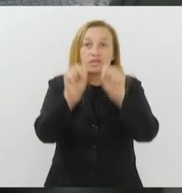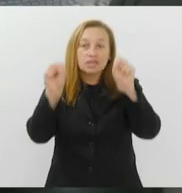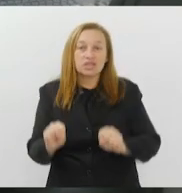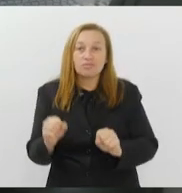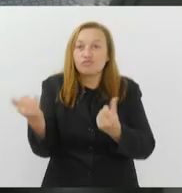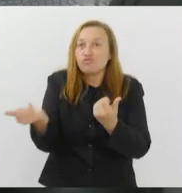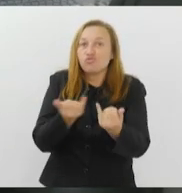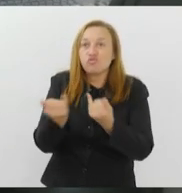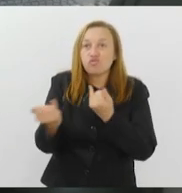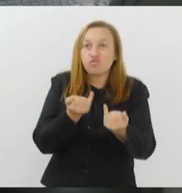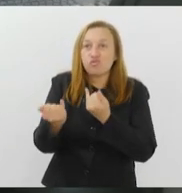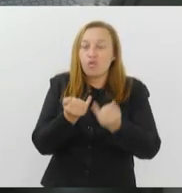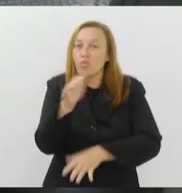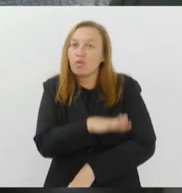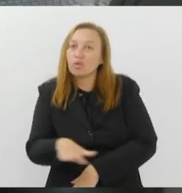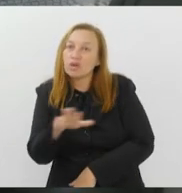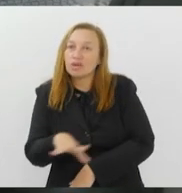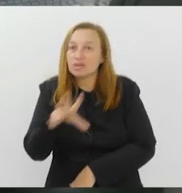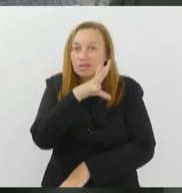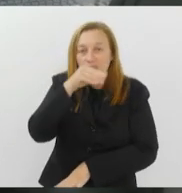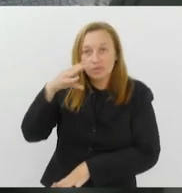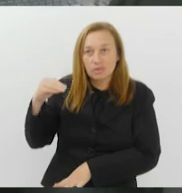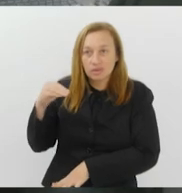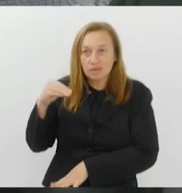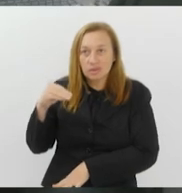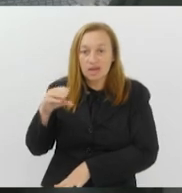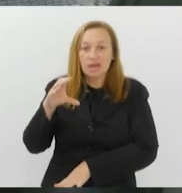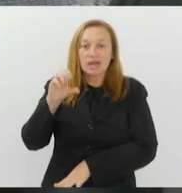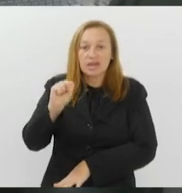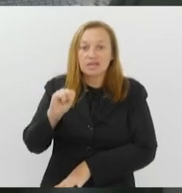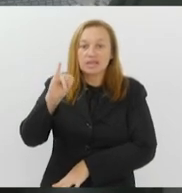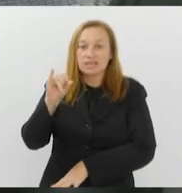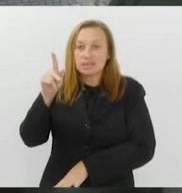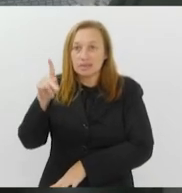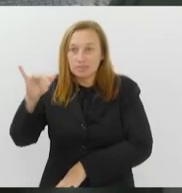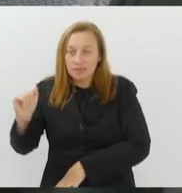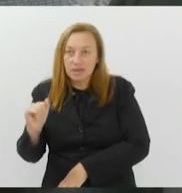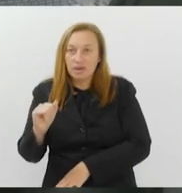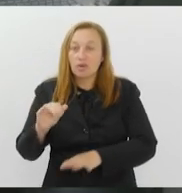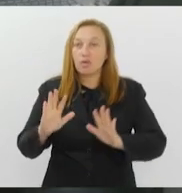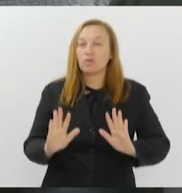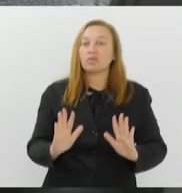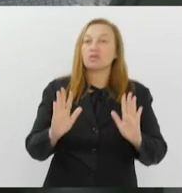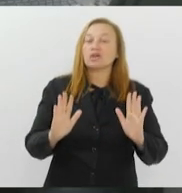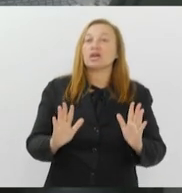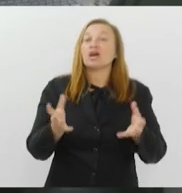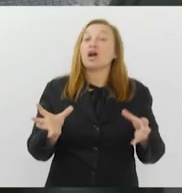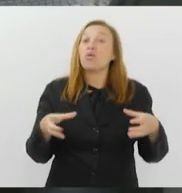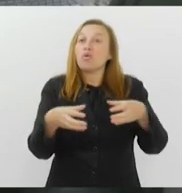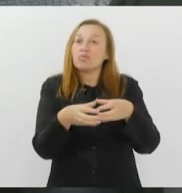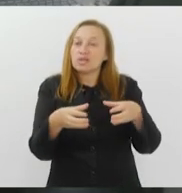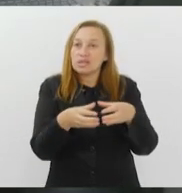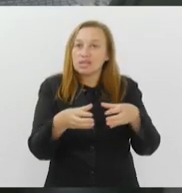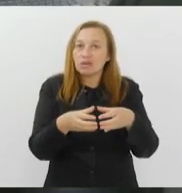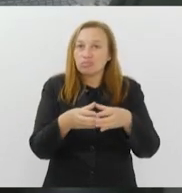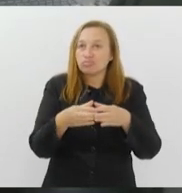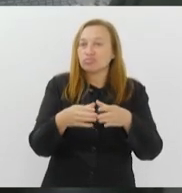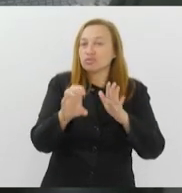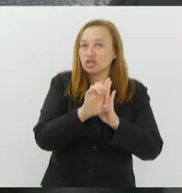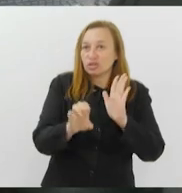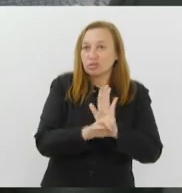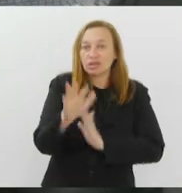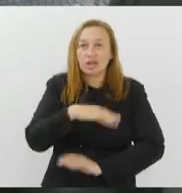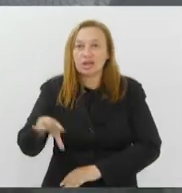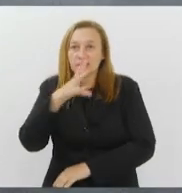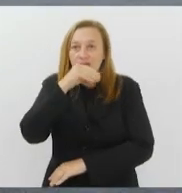Informações para a Infância e Adolescência, o CIPIA. O evento foi promovido pela Comissão de Assuntos da Criança, do Adolescente e do